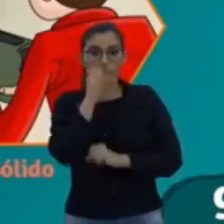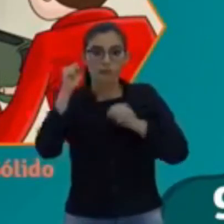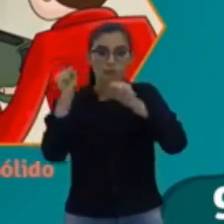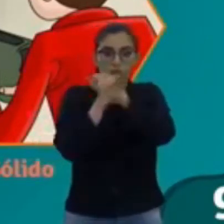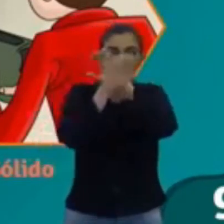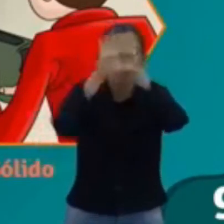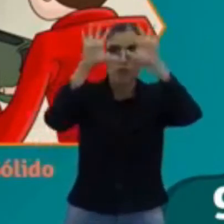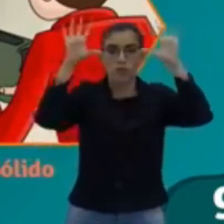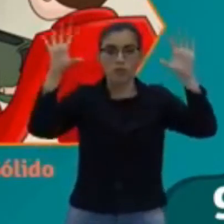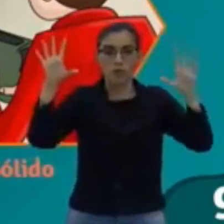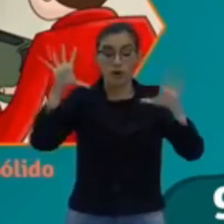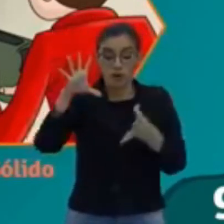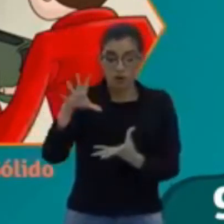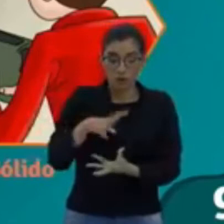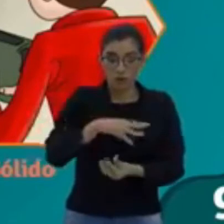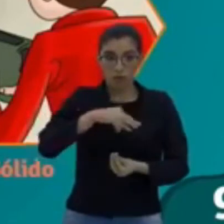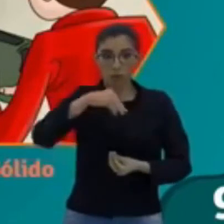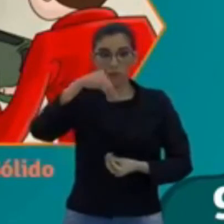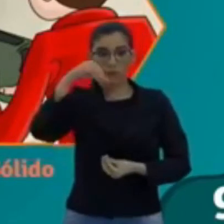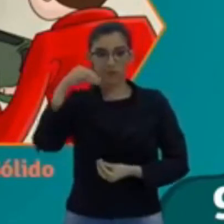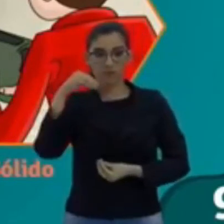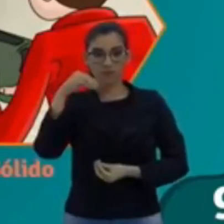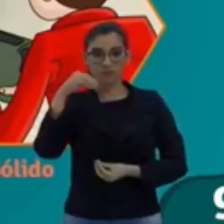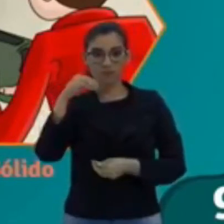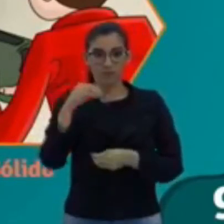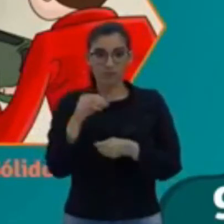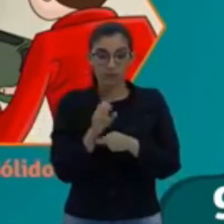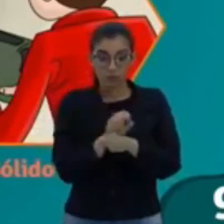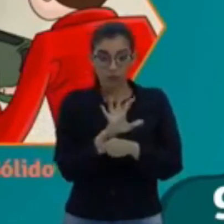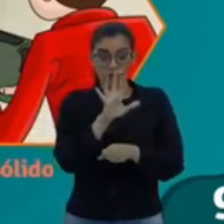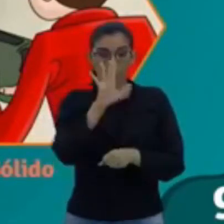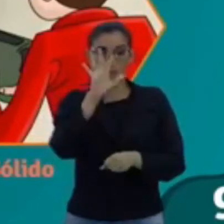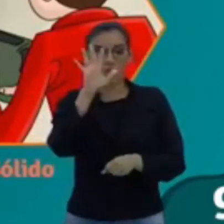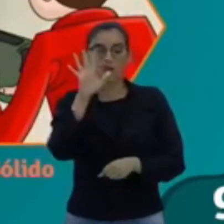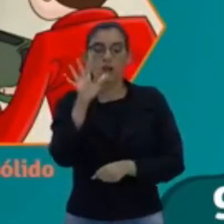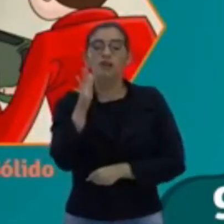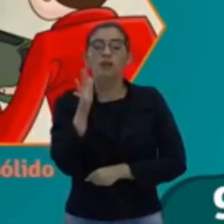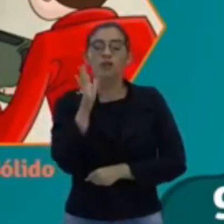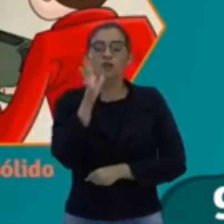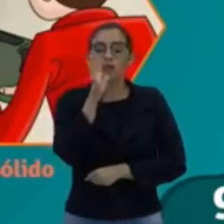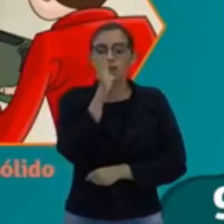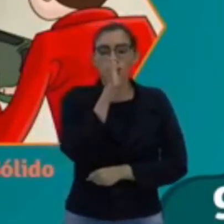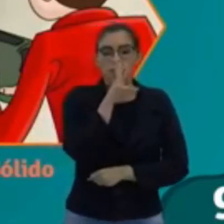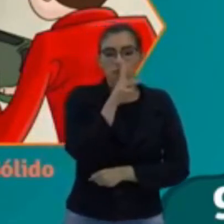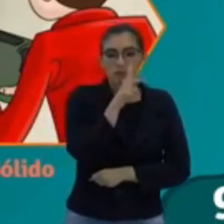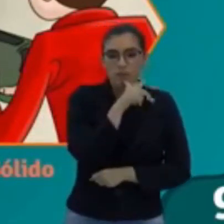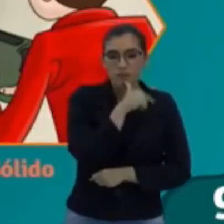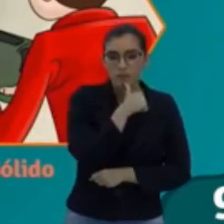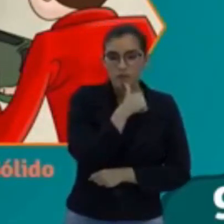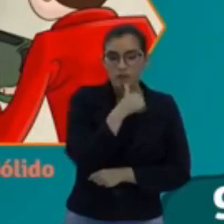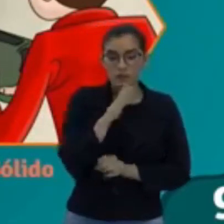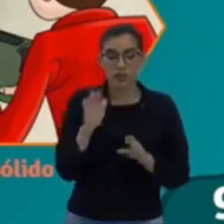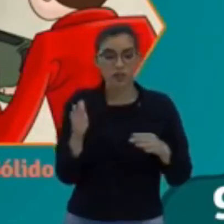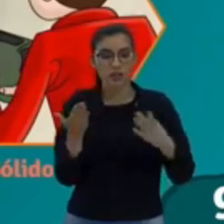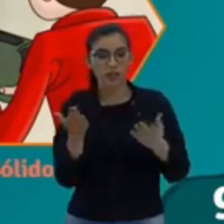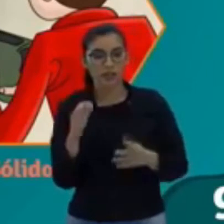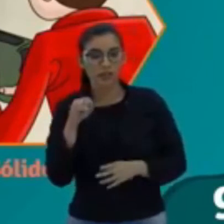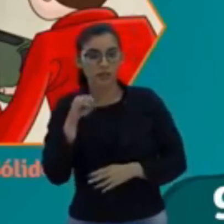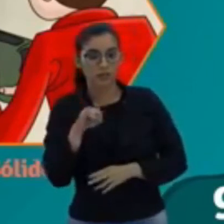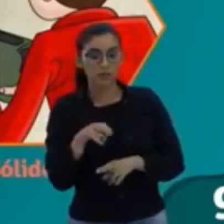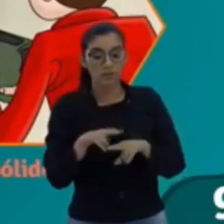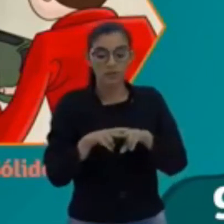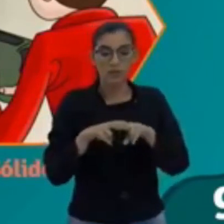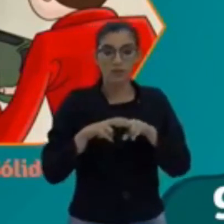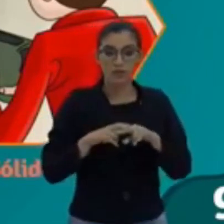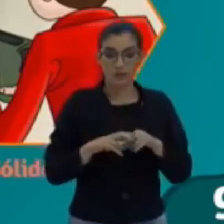que é o meio gasoso, o som é mais lento. Então, se por acaso eu